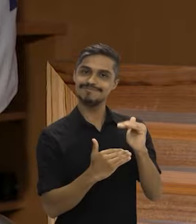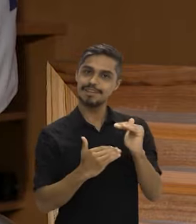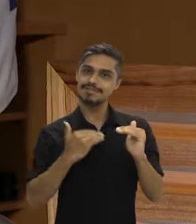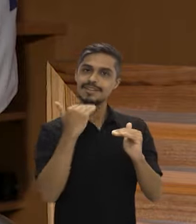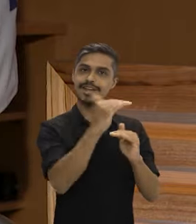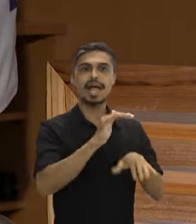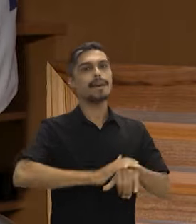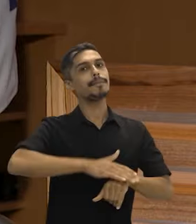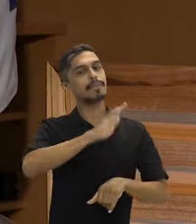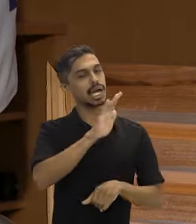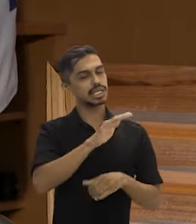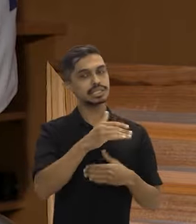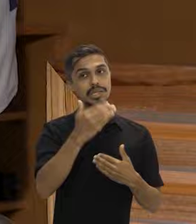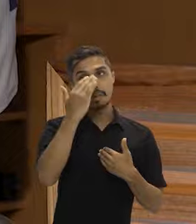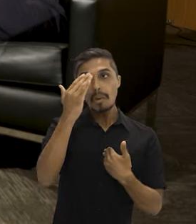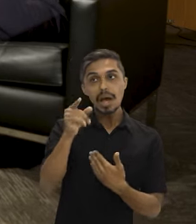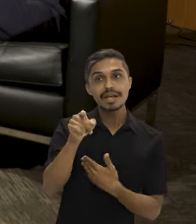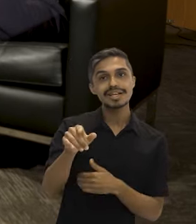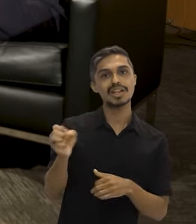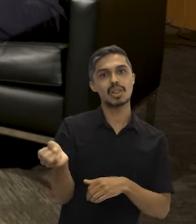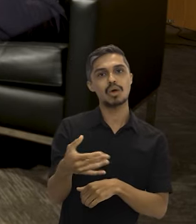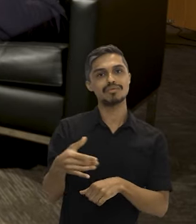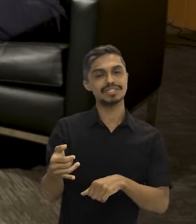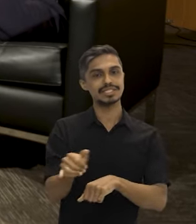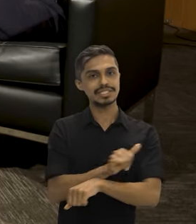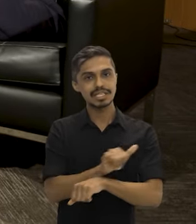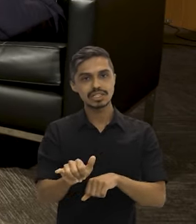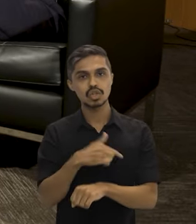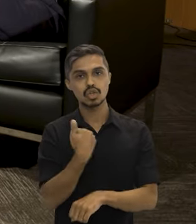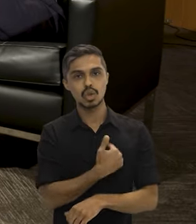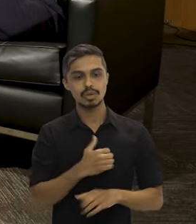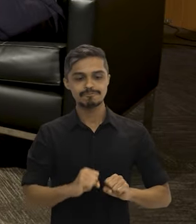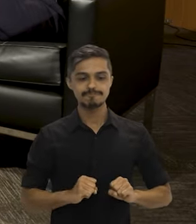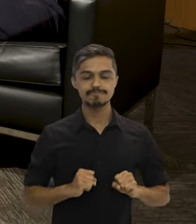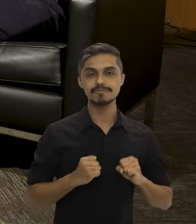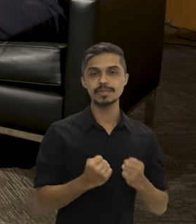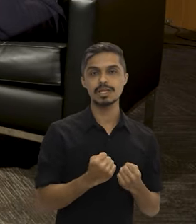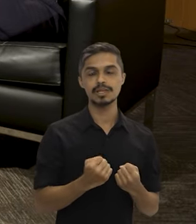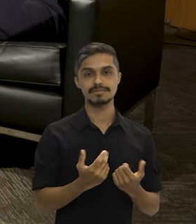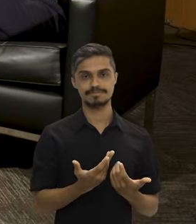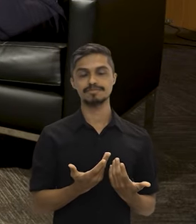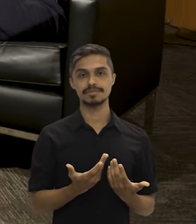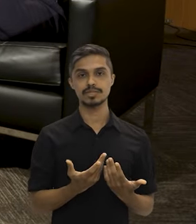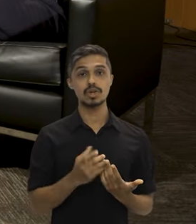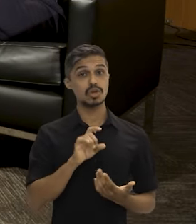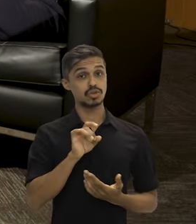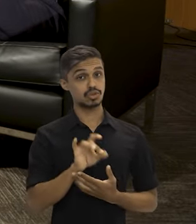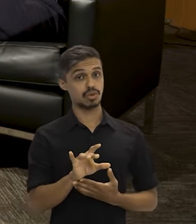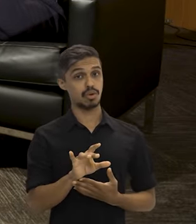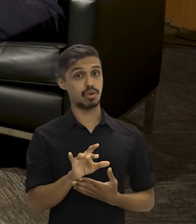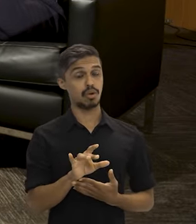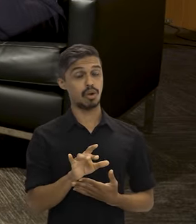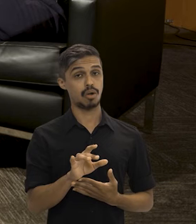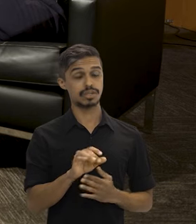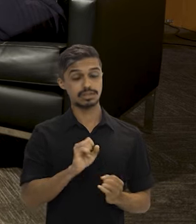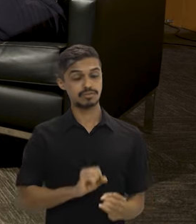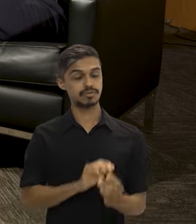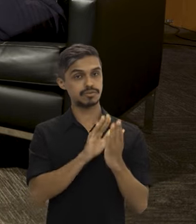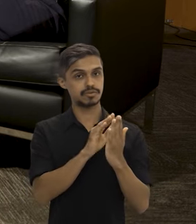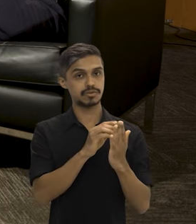ainda mais, graças a essa nova estratégia que nós estamos assumindo de não só